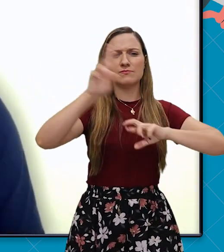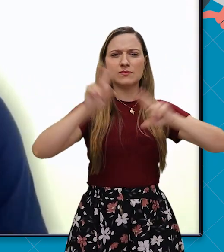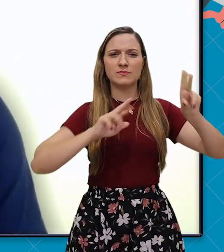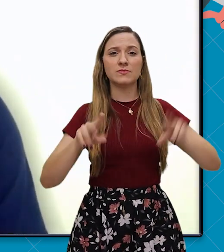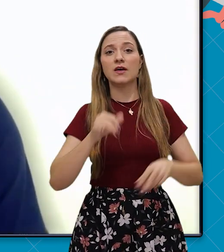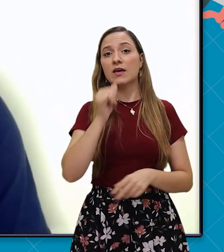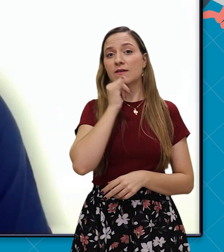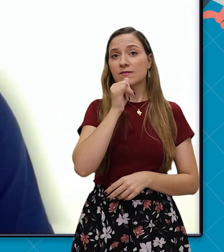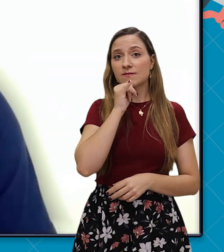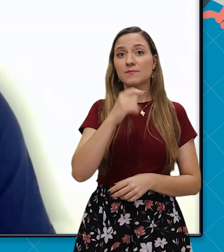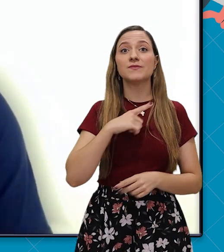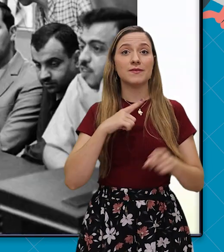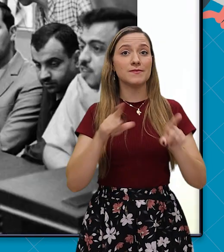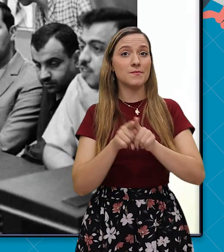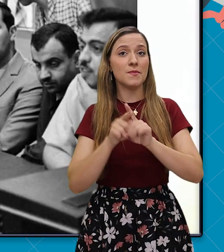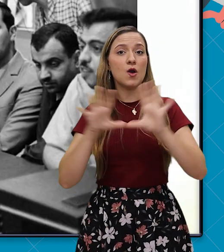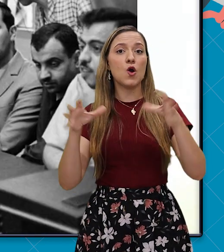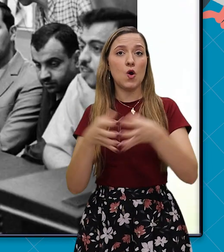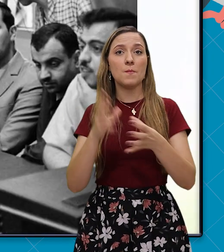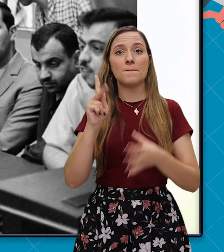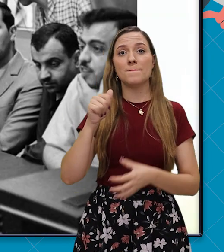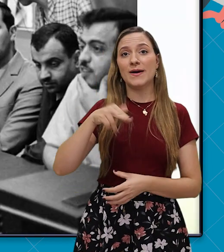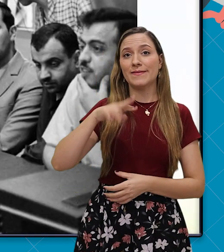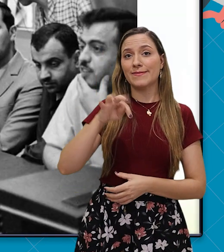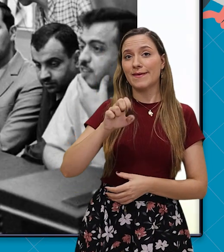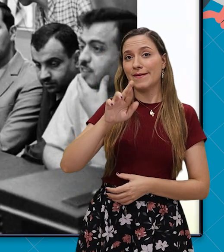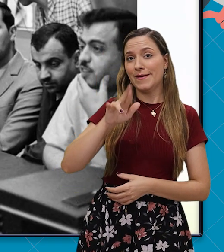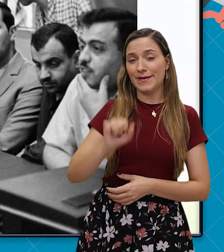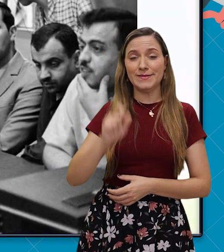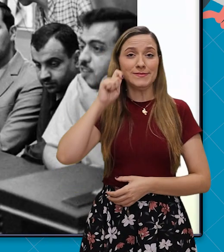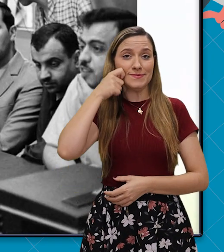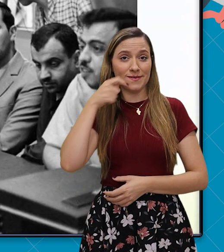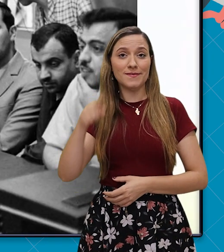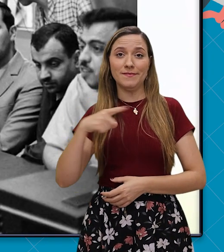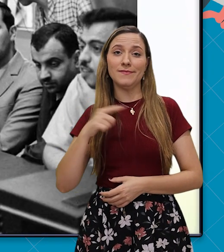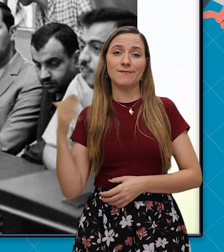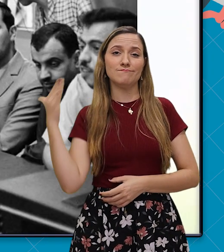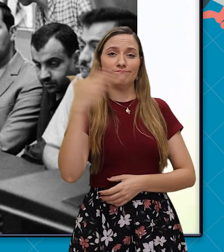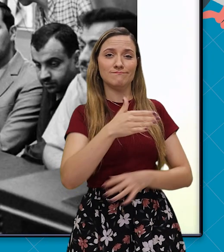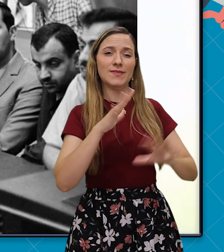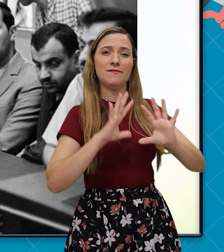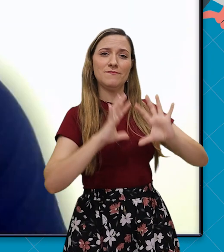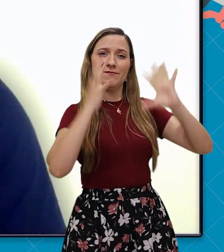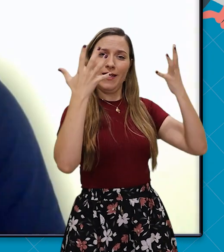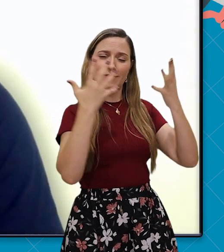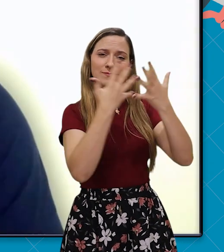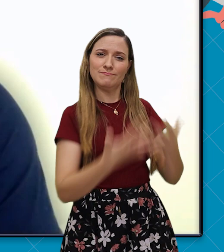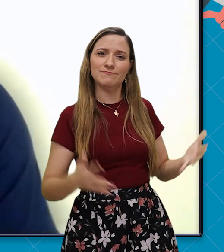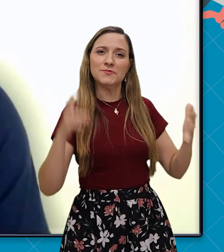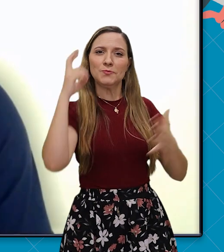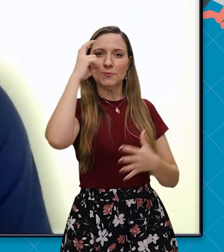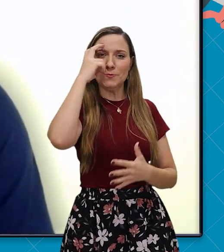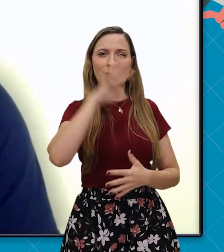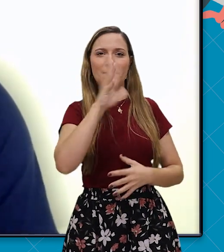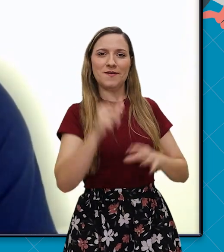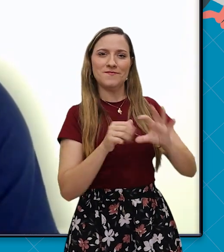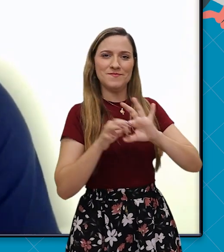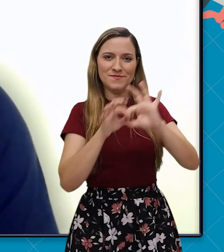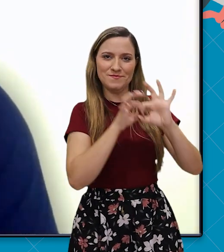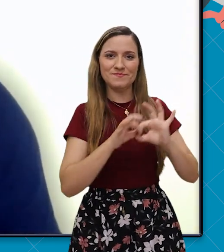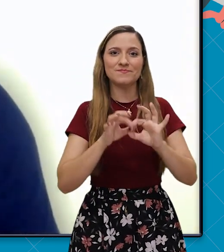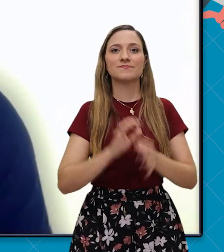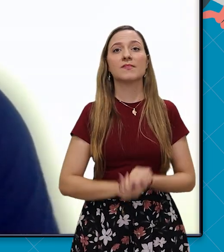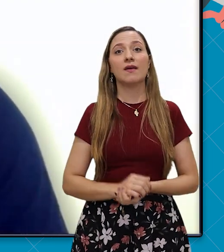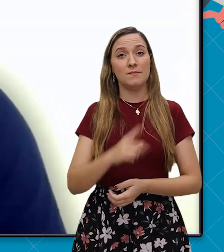diáspora africana. Por exemplo, os Panteras Negras também participaram deste grande festival